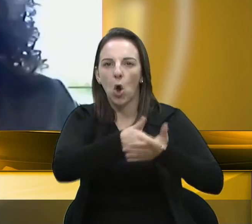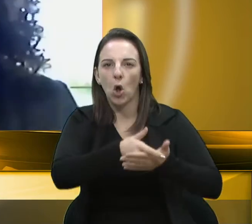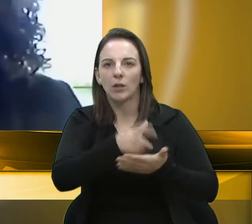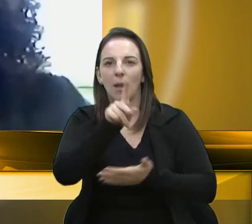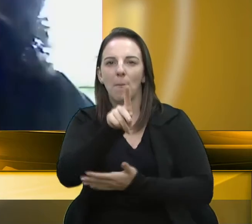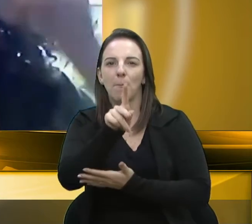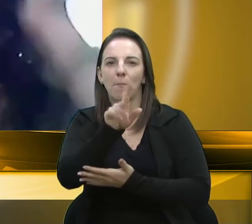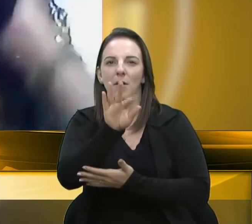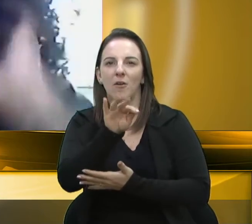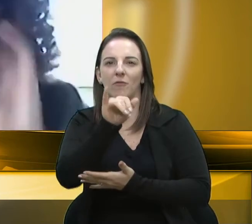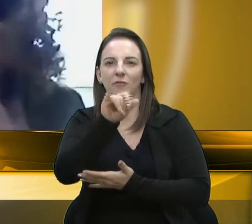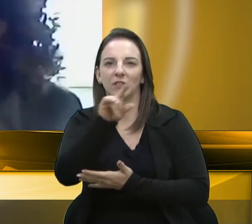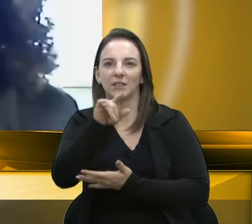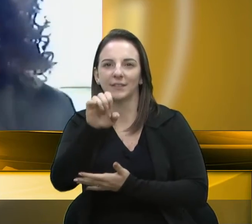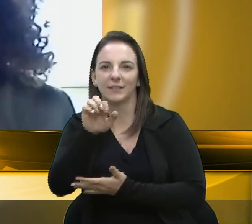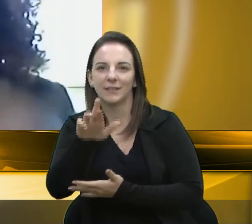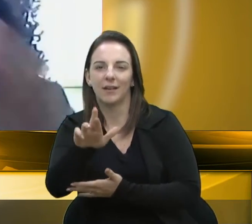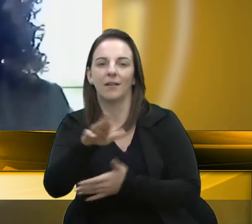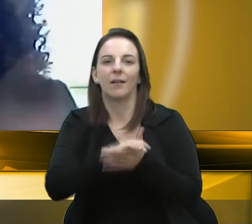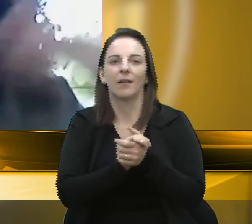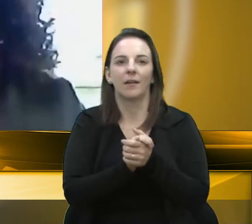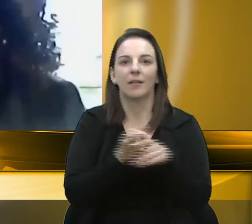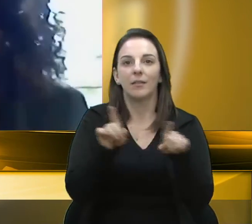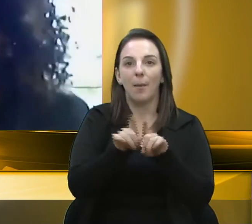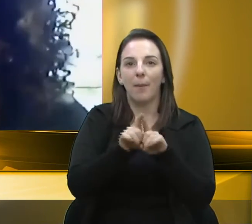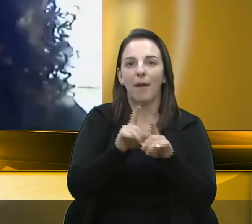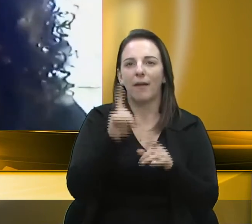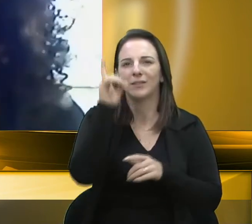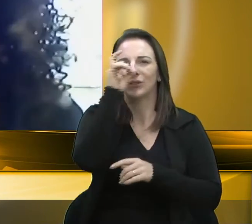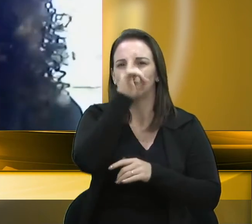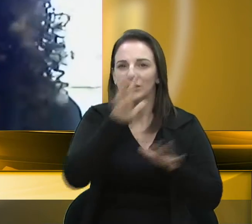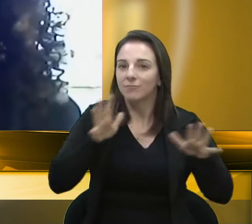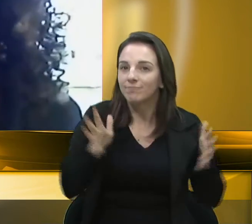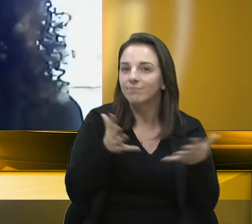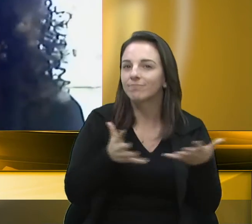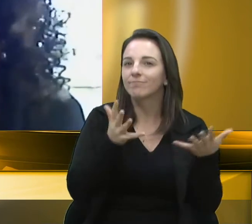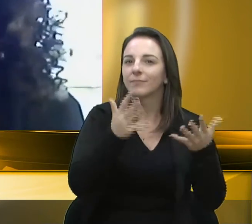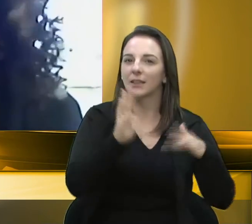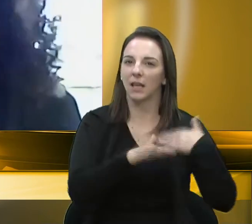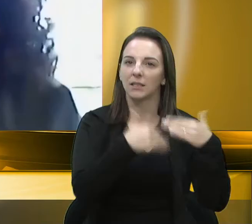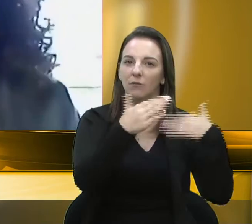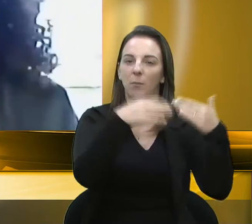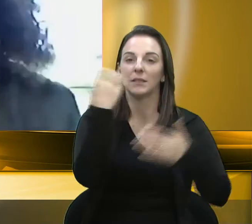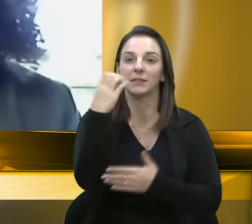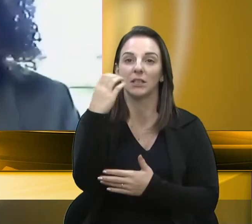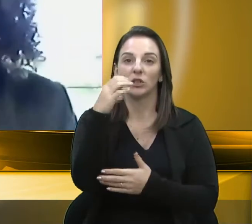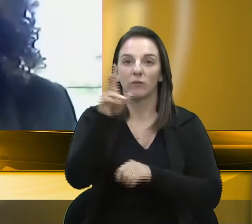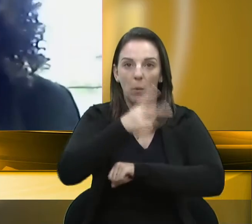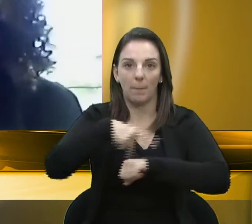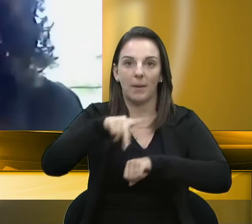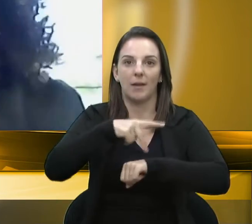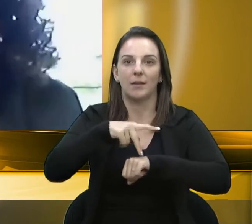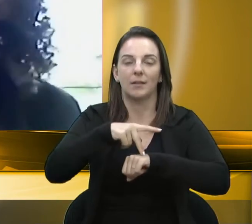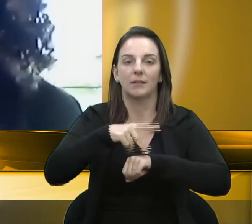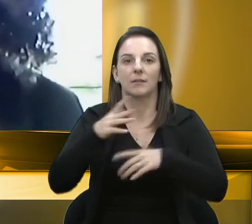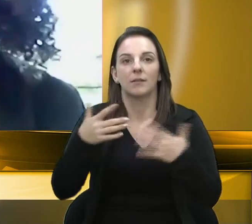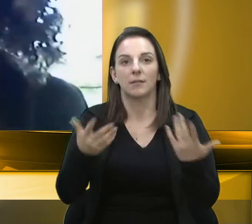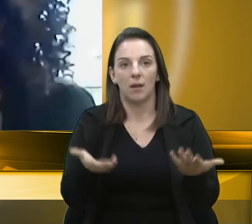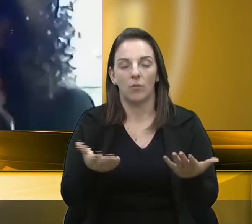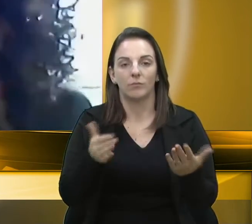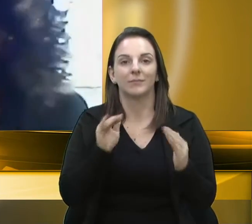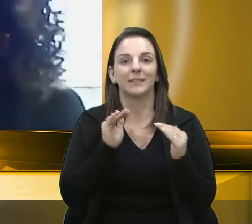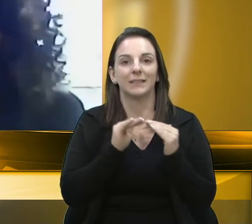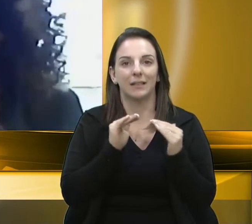dificulta o incentivo do desenvolvimento científico do nosso país. Então, com certeza, se agora